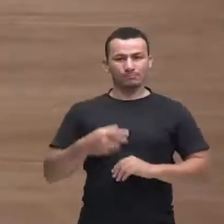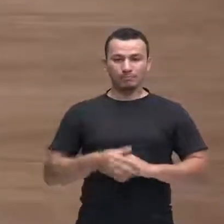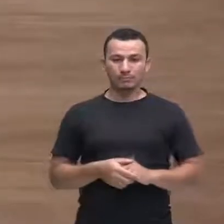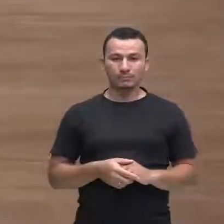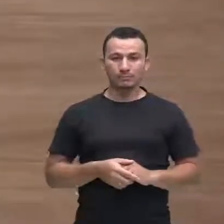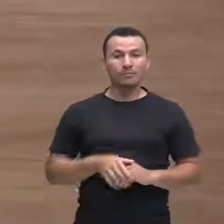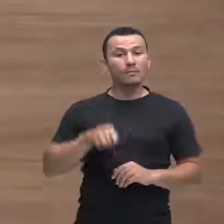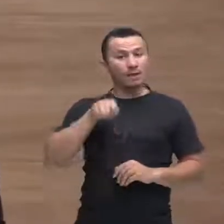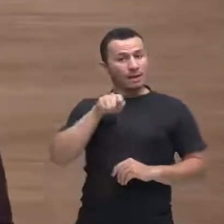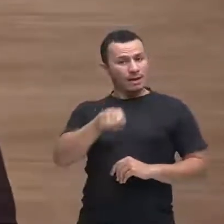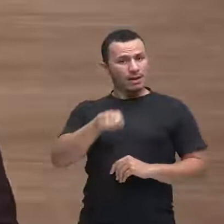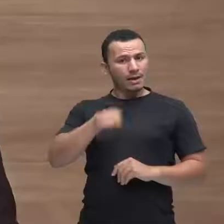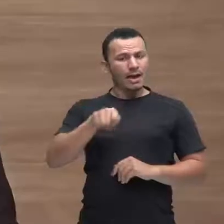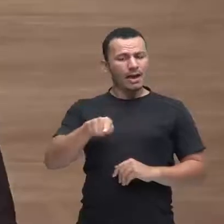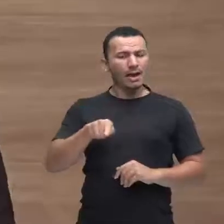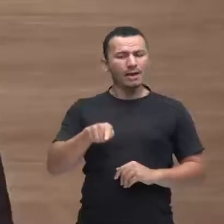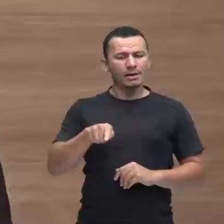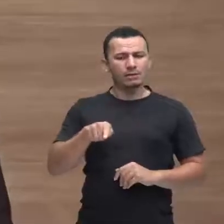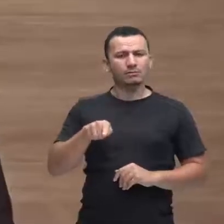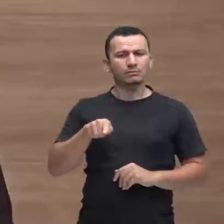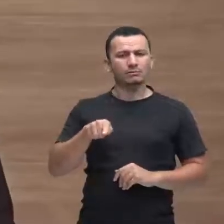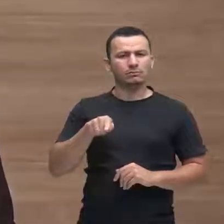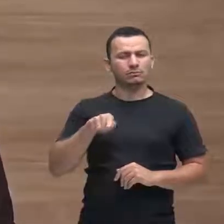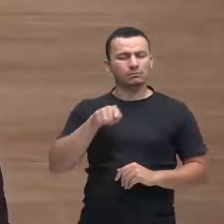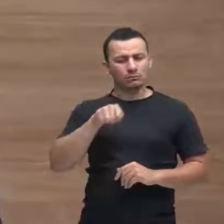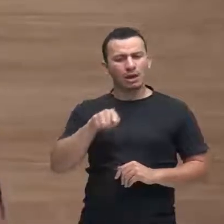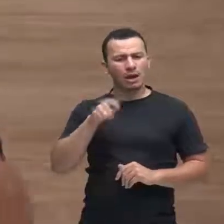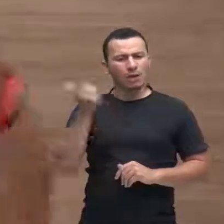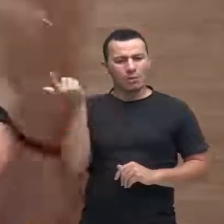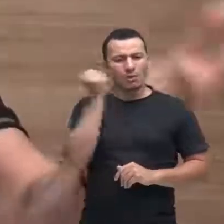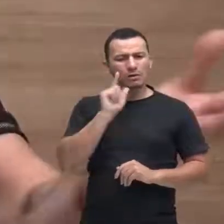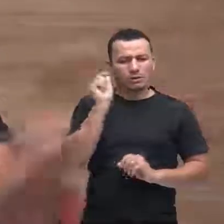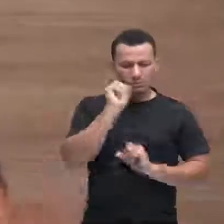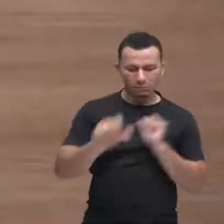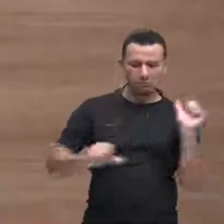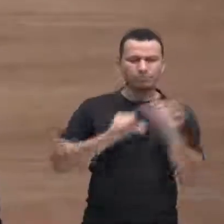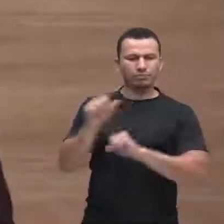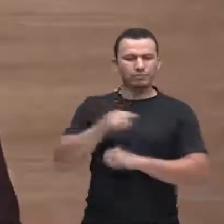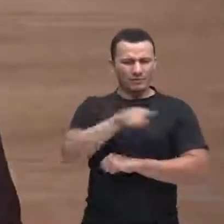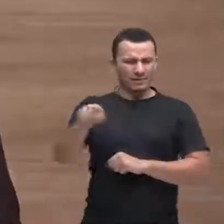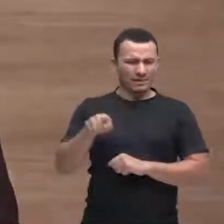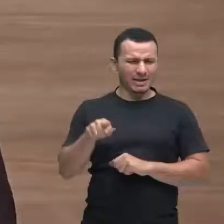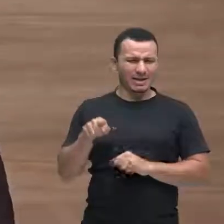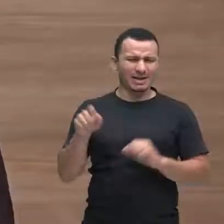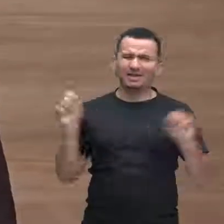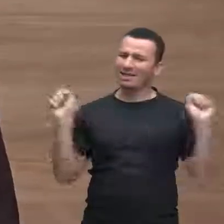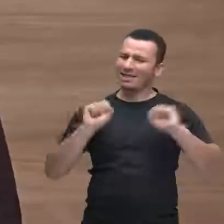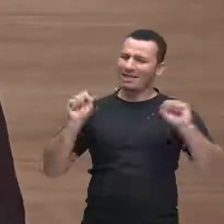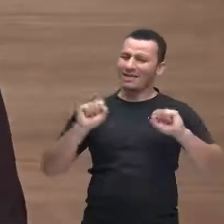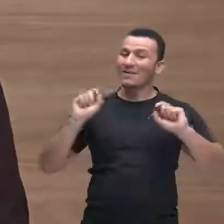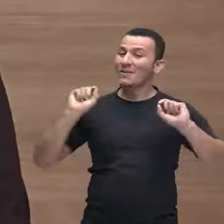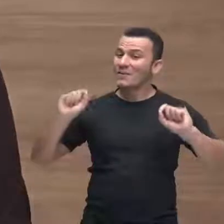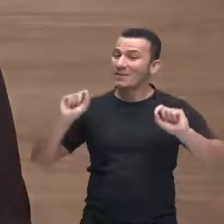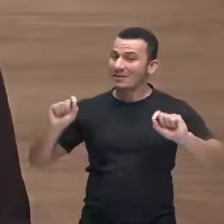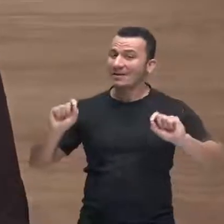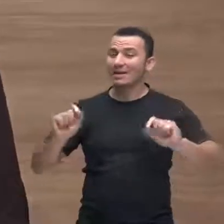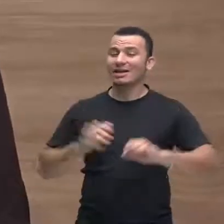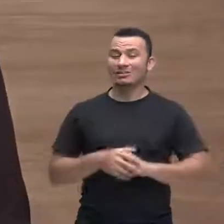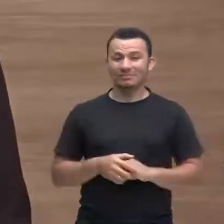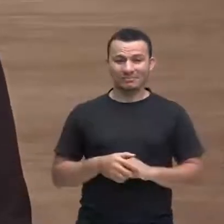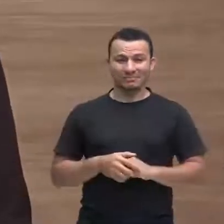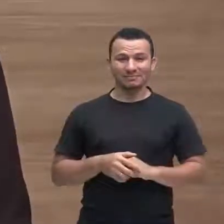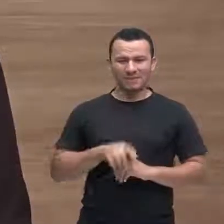se transforma naquilo que vocês que nós chamamos hoje que vocês adoram chamar o outro que estuda muito